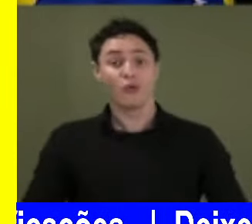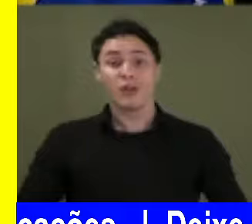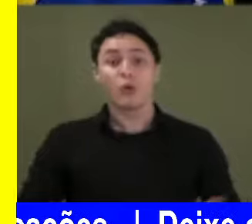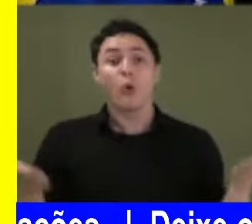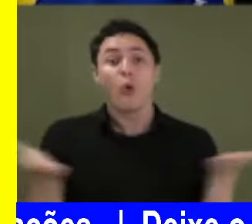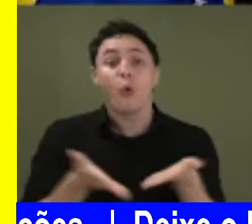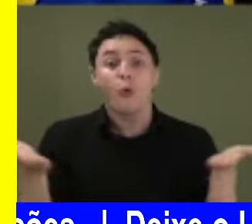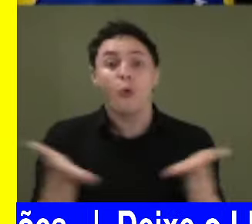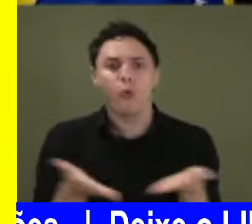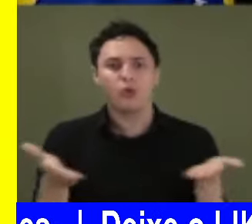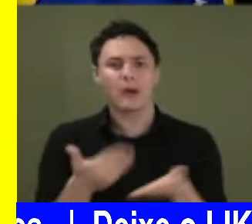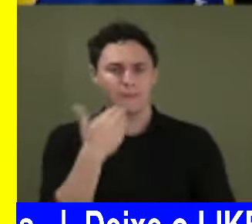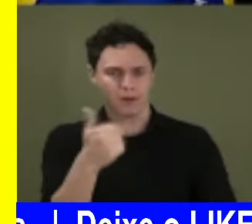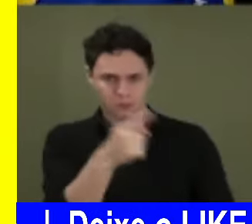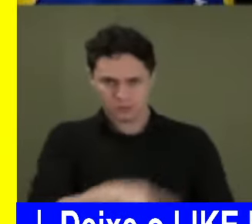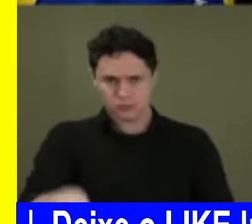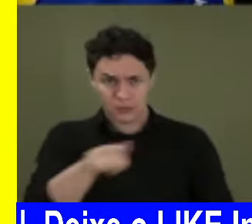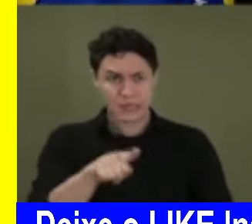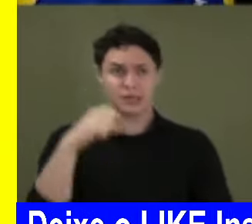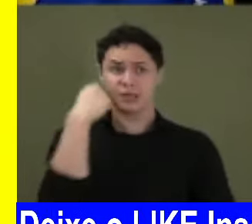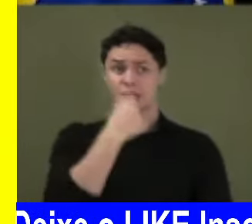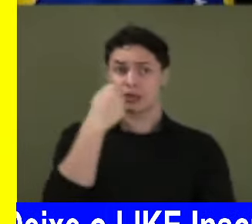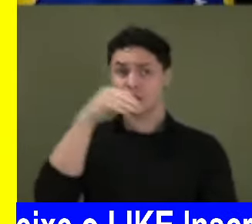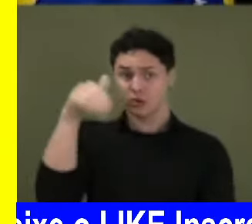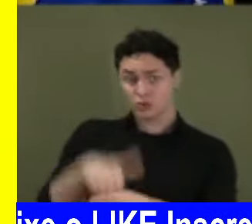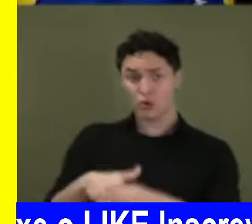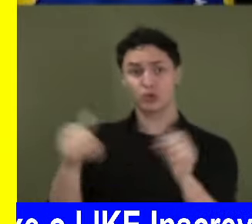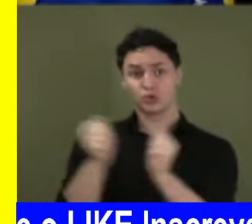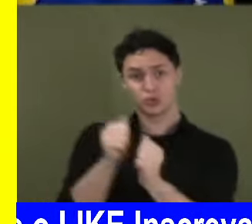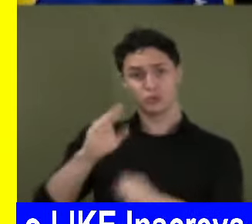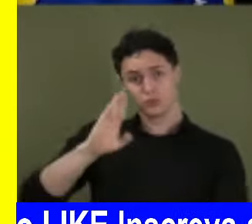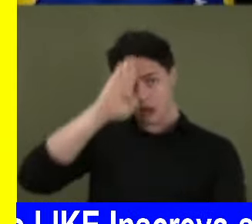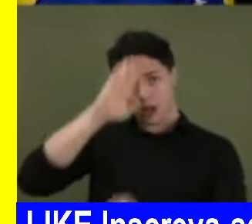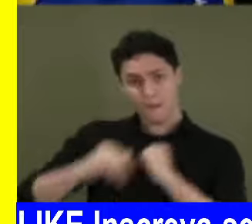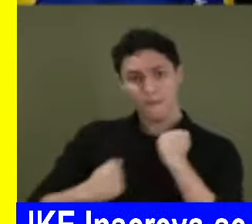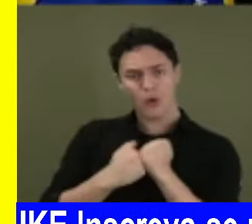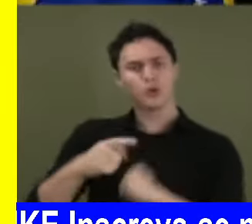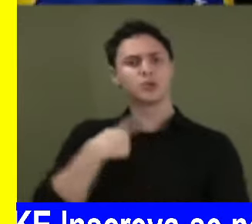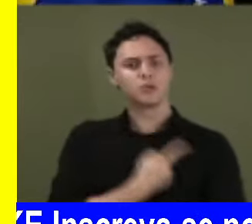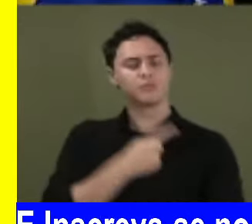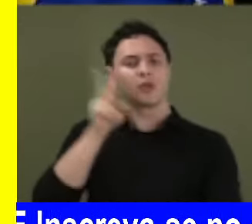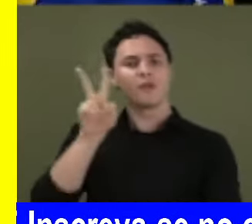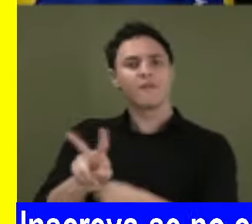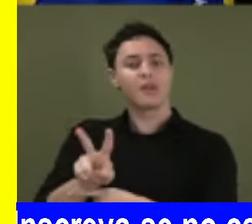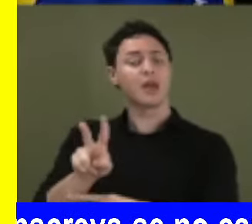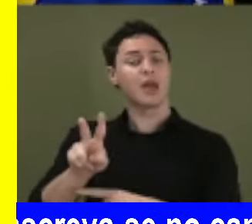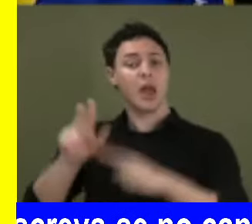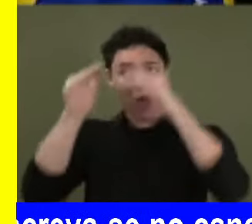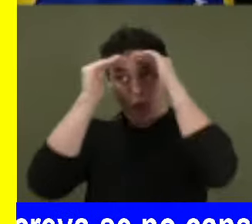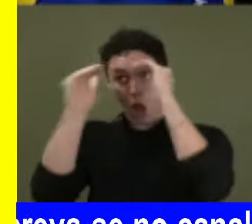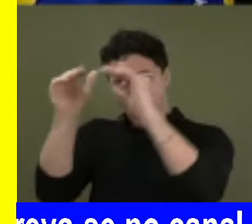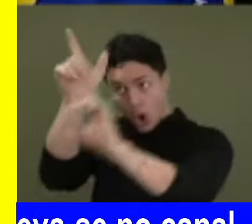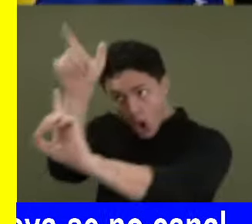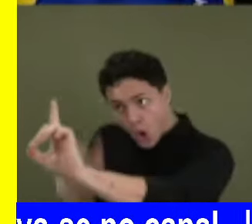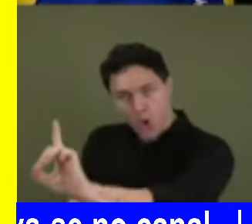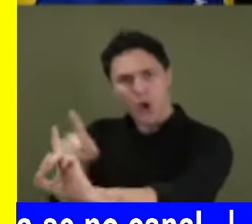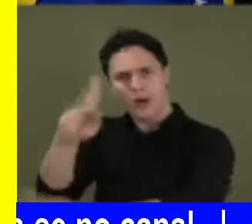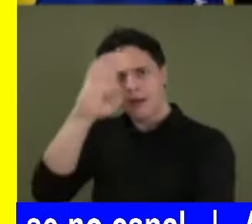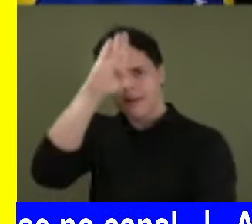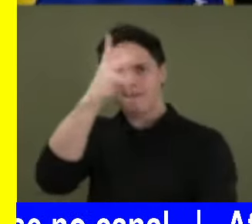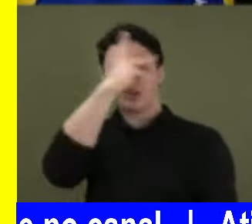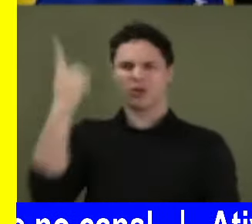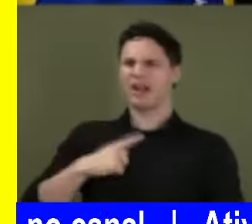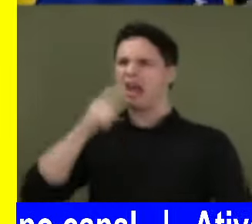senadores, né? Que foram eleitos junto com o Bolsonaro, com o apoio do Bolsonaro, para a gente defender a honra do Bolsonaro aqui. Porque o que eles querem fazer aqui